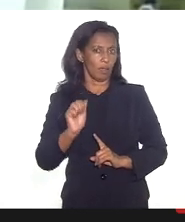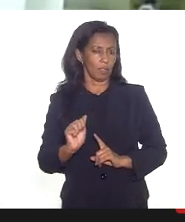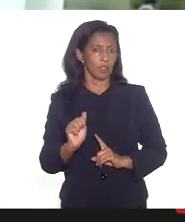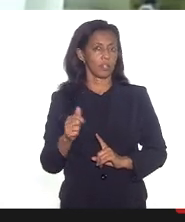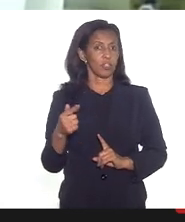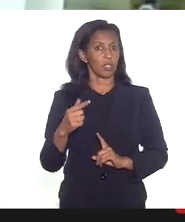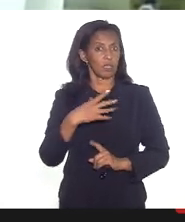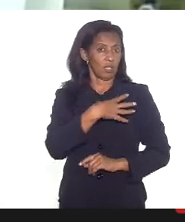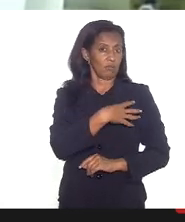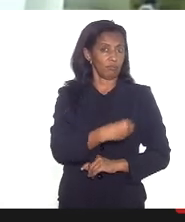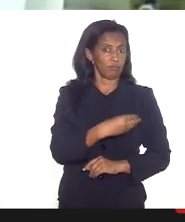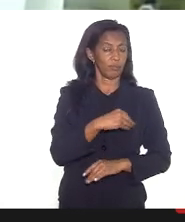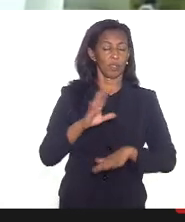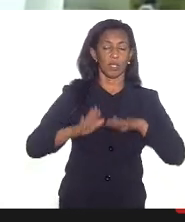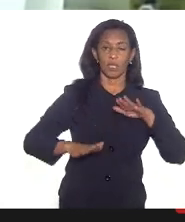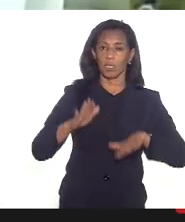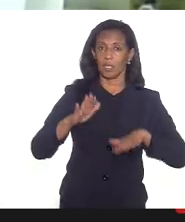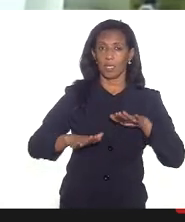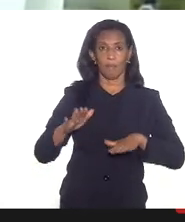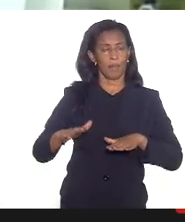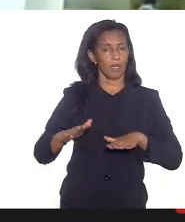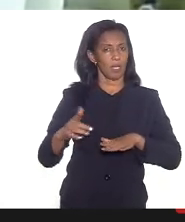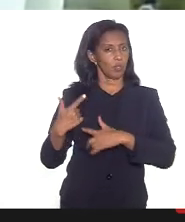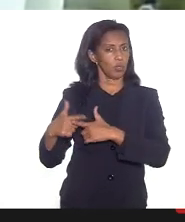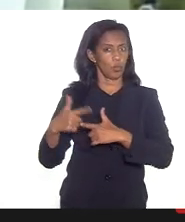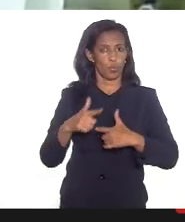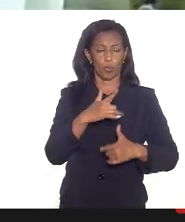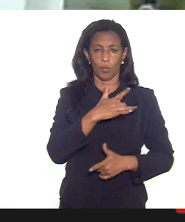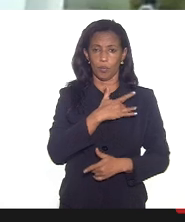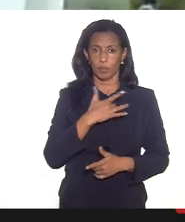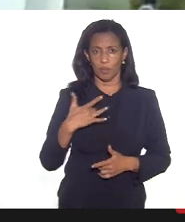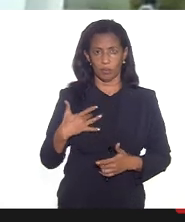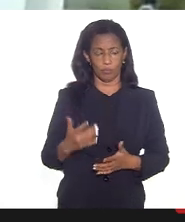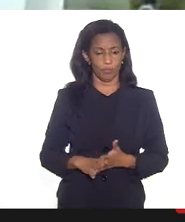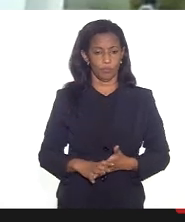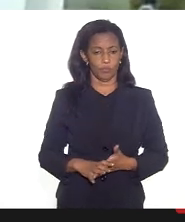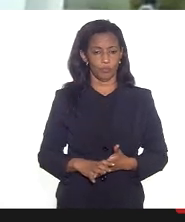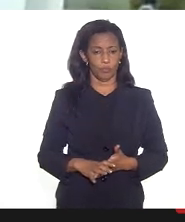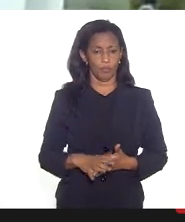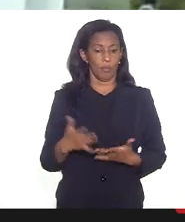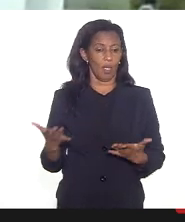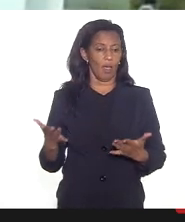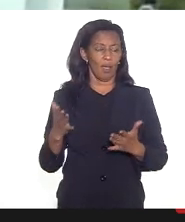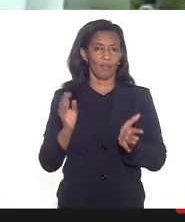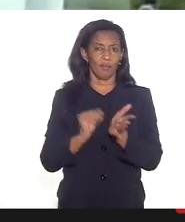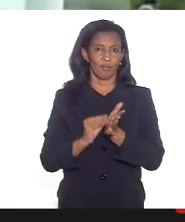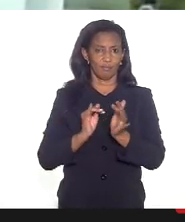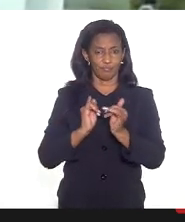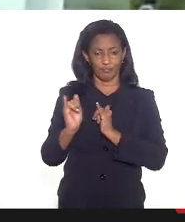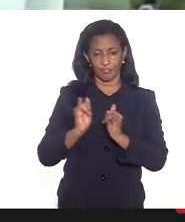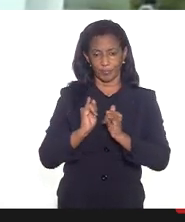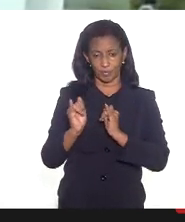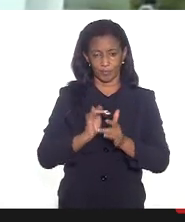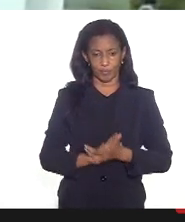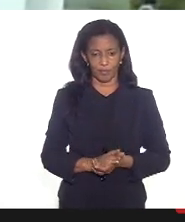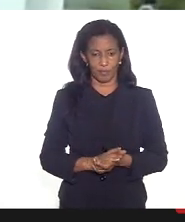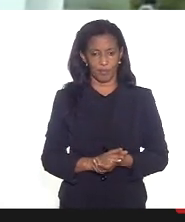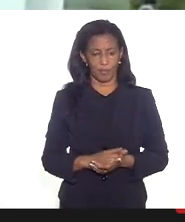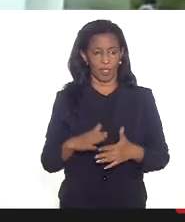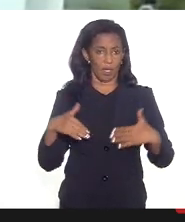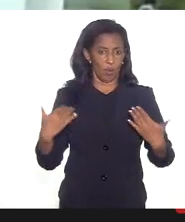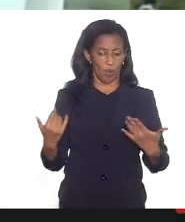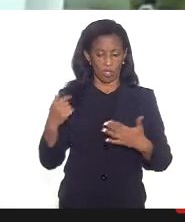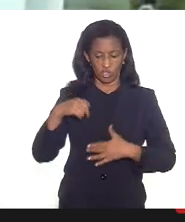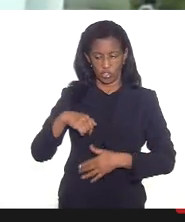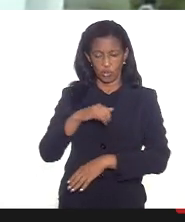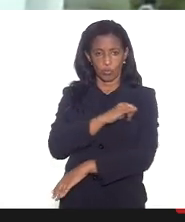das lactantes independente de comorbidade embora há um descompasso acho que a gente aqui